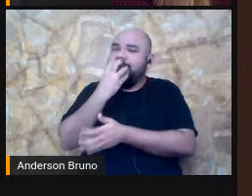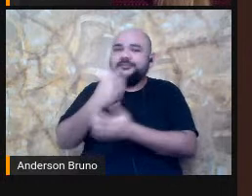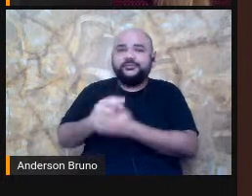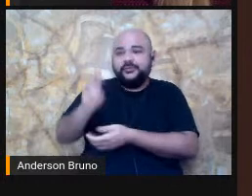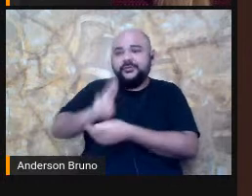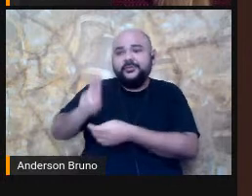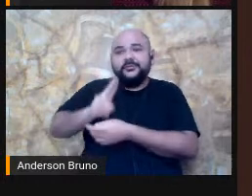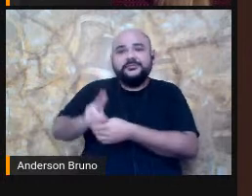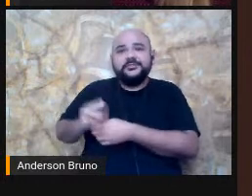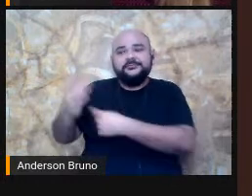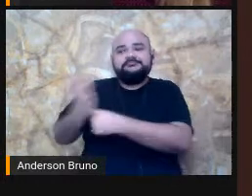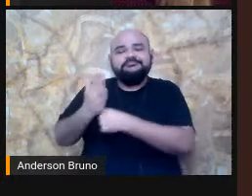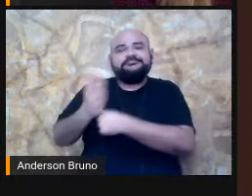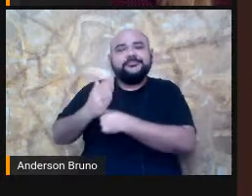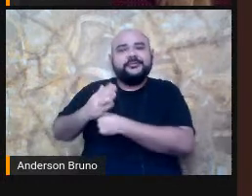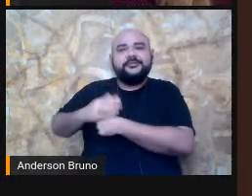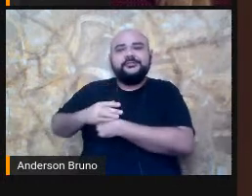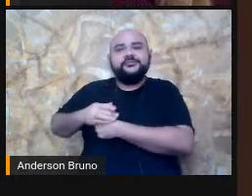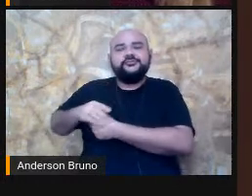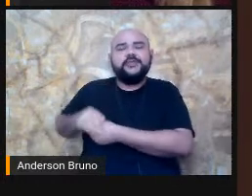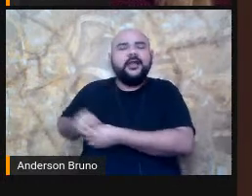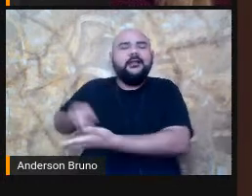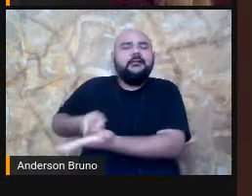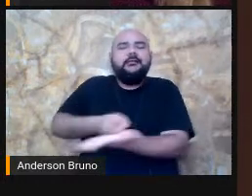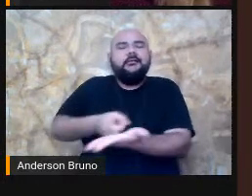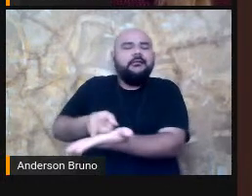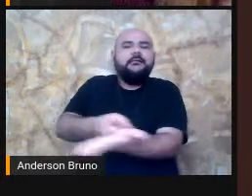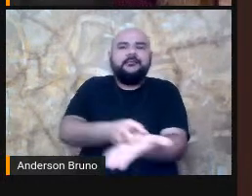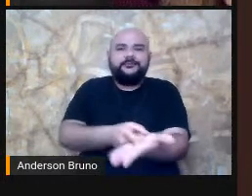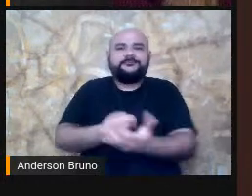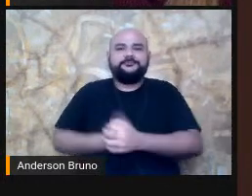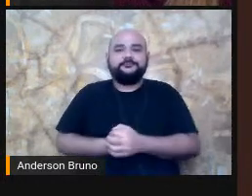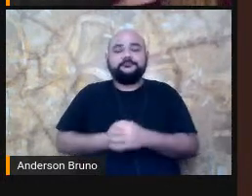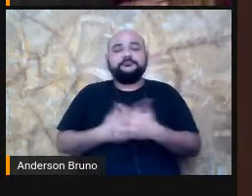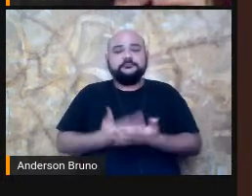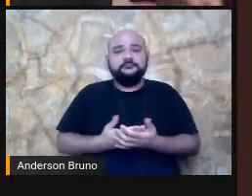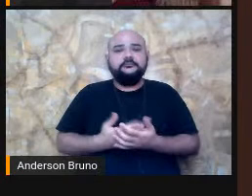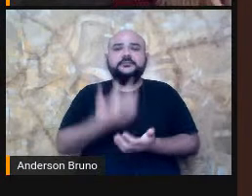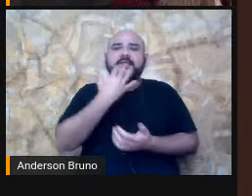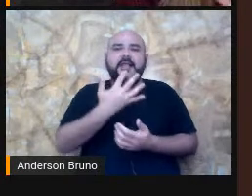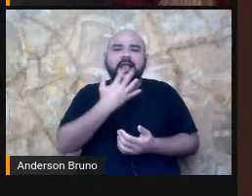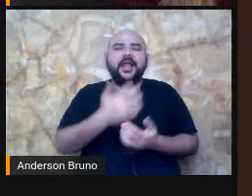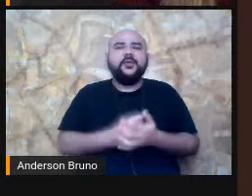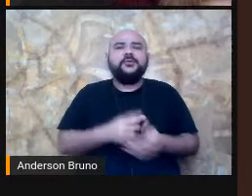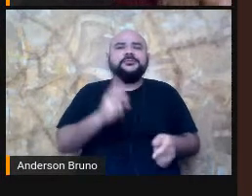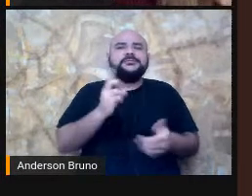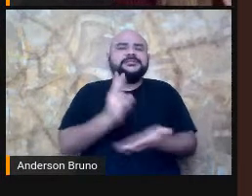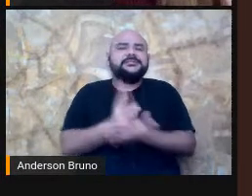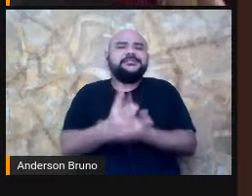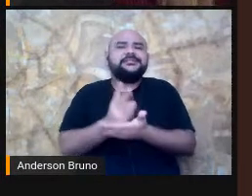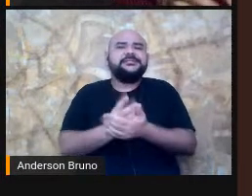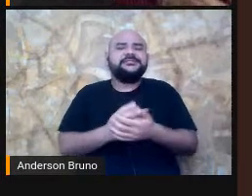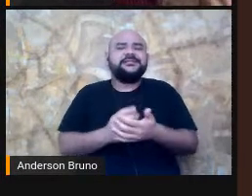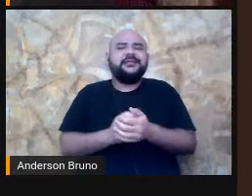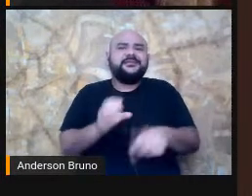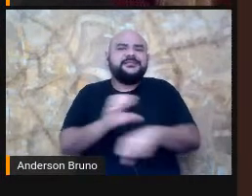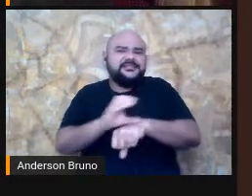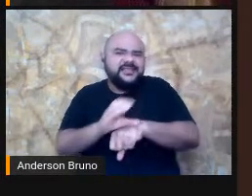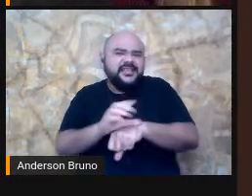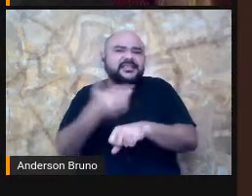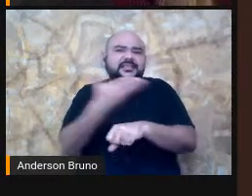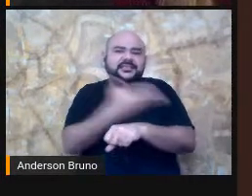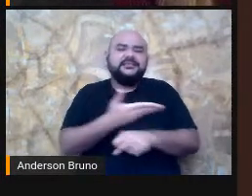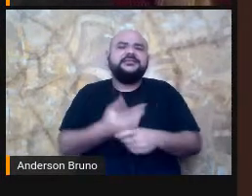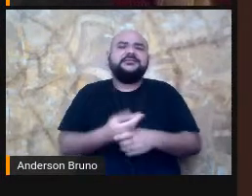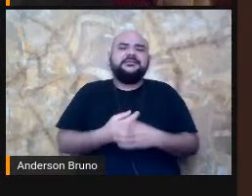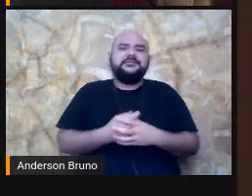Geralmente, as cores são acinzentadas, ou elas são no tom de marrom. Nunca são pinturas com tons alegres.